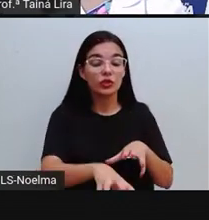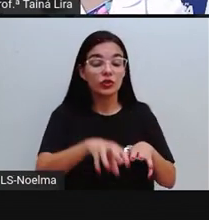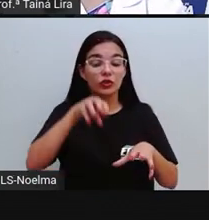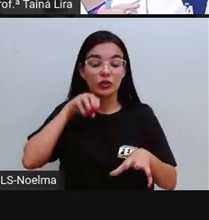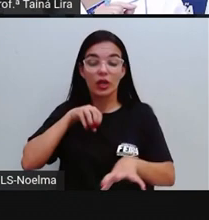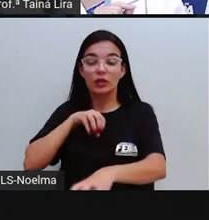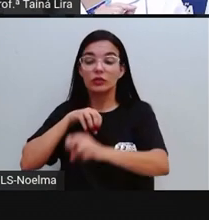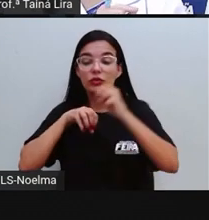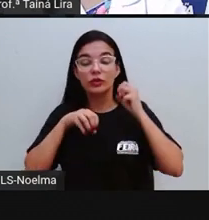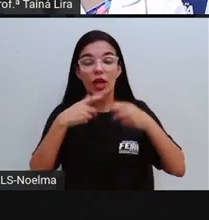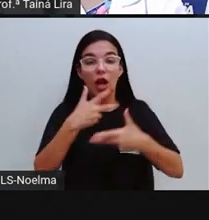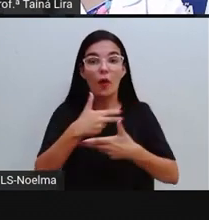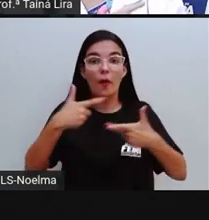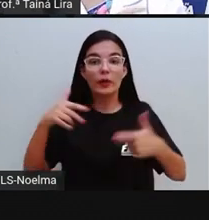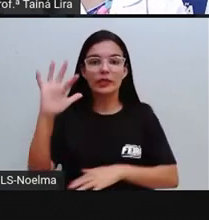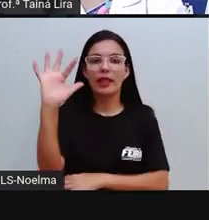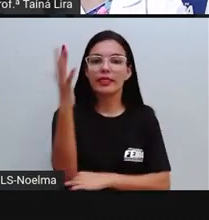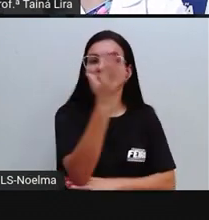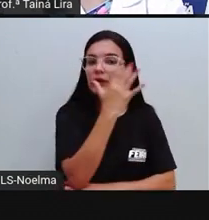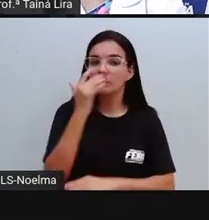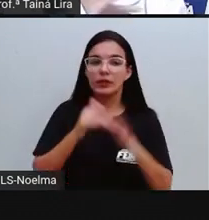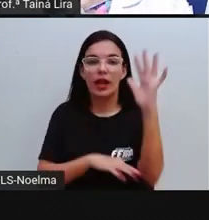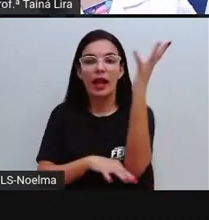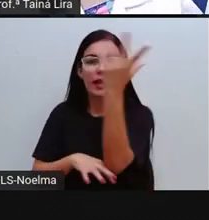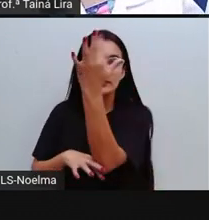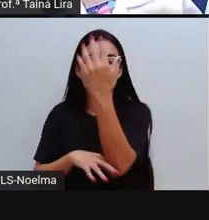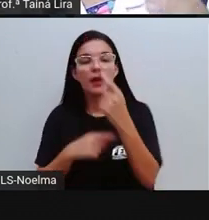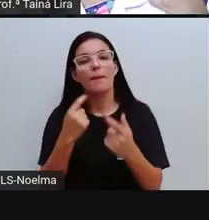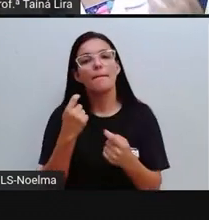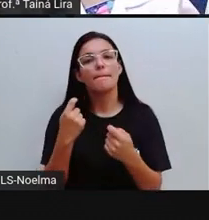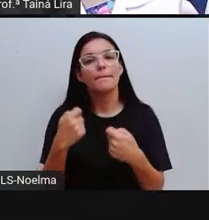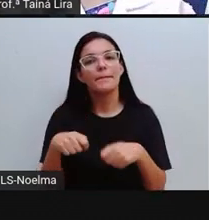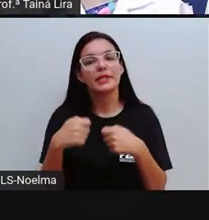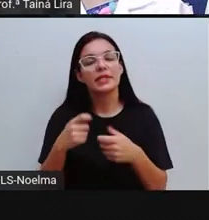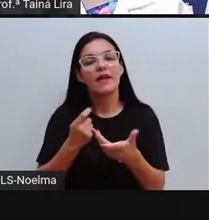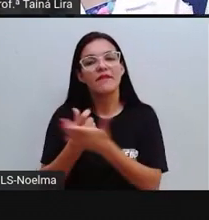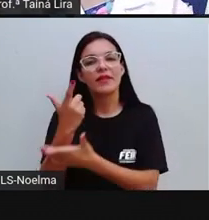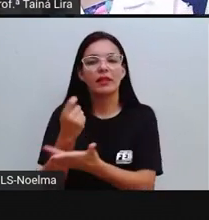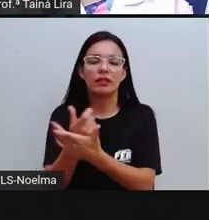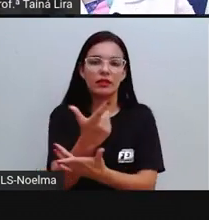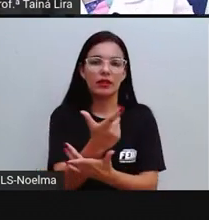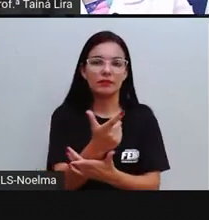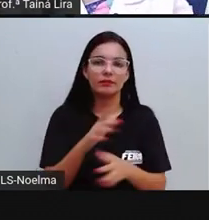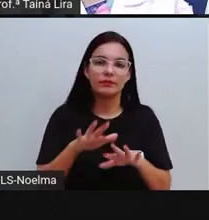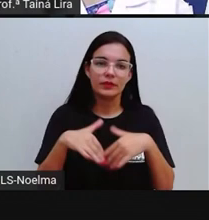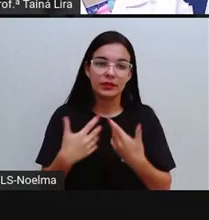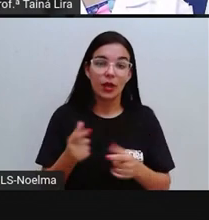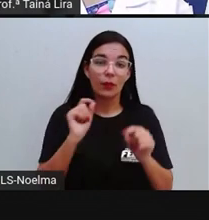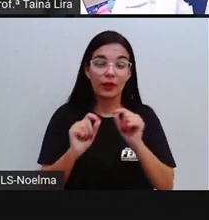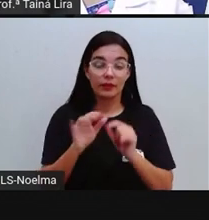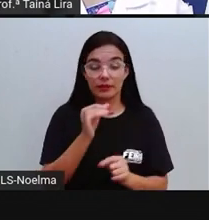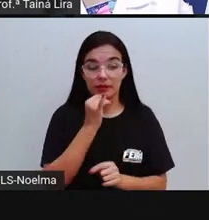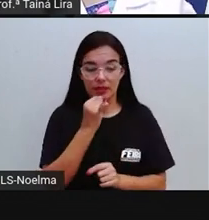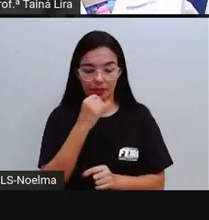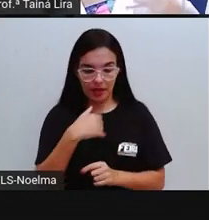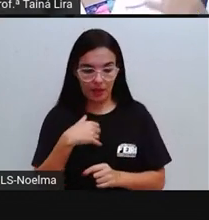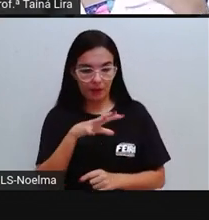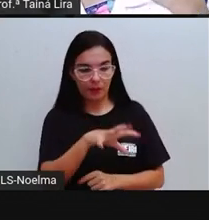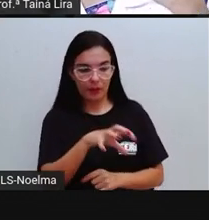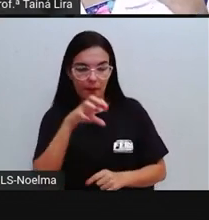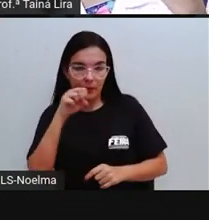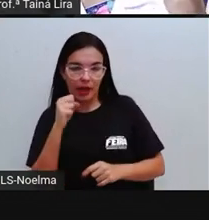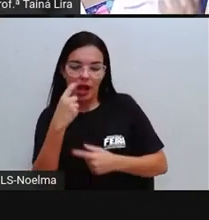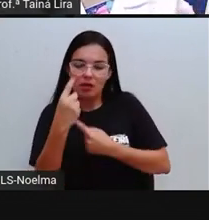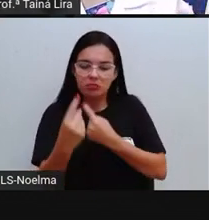natureza para fins comerciais. Então, extrativismo nada mais é que eu vou pegar, né, alguns,